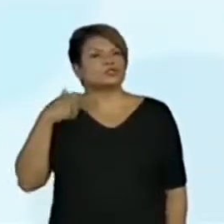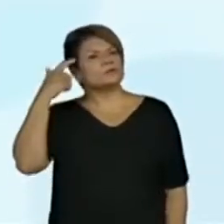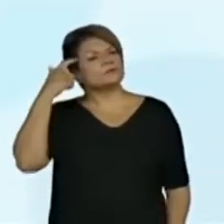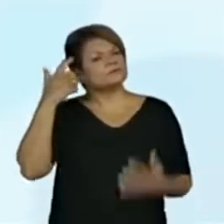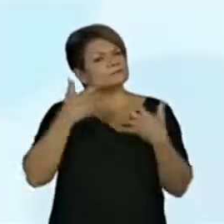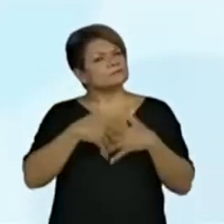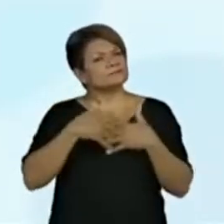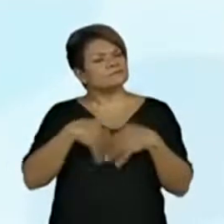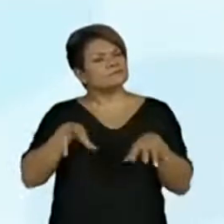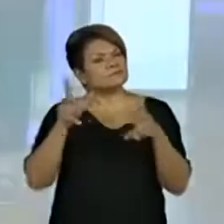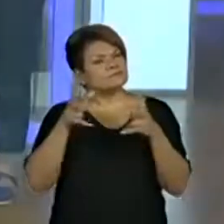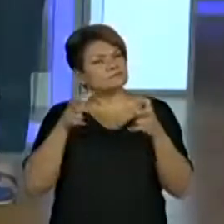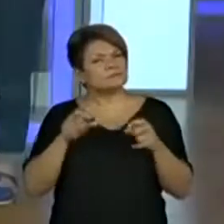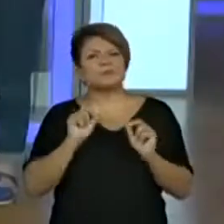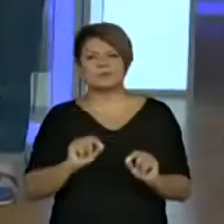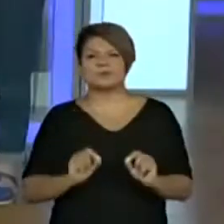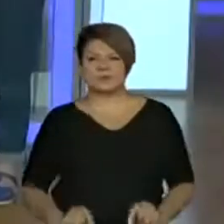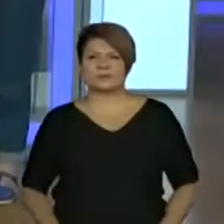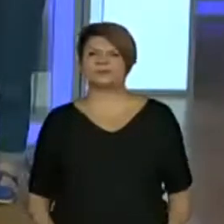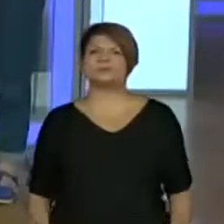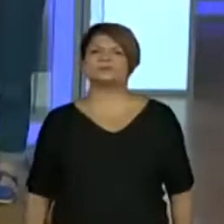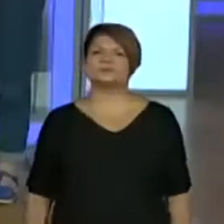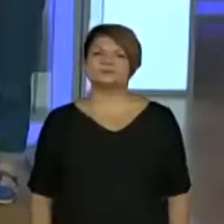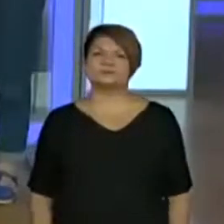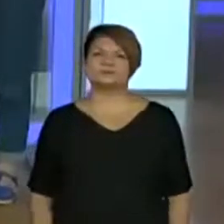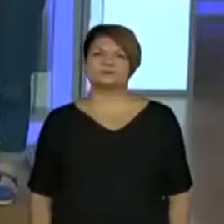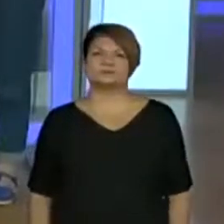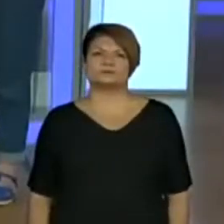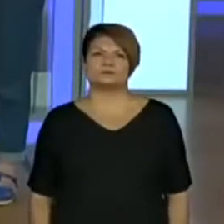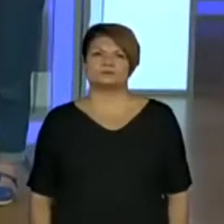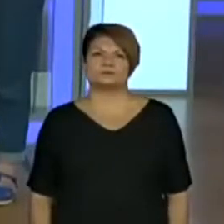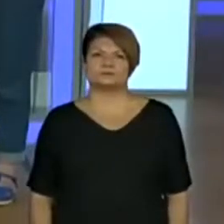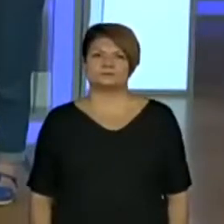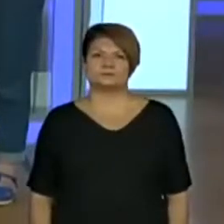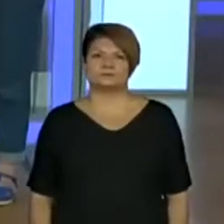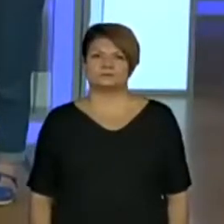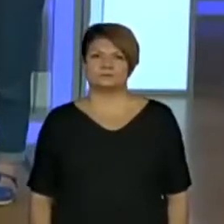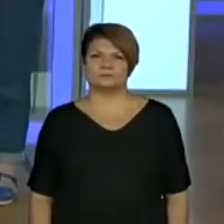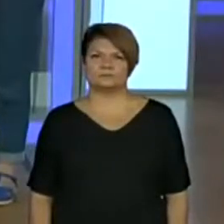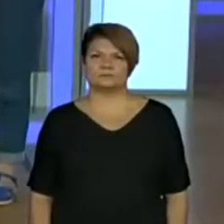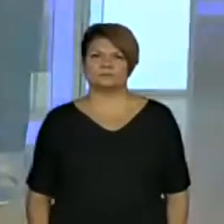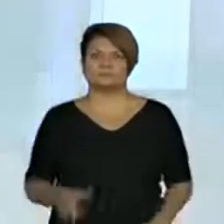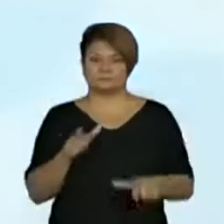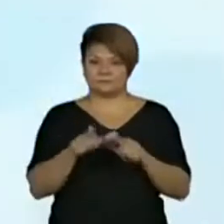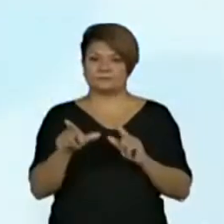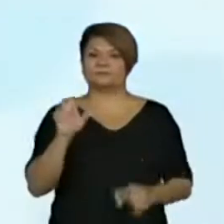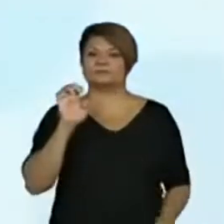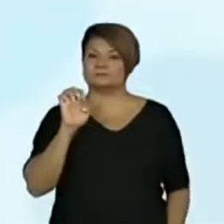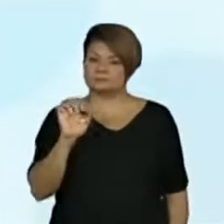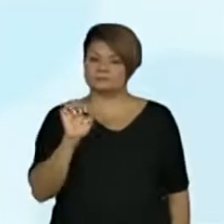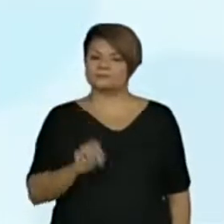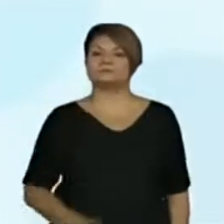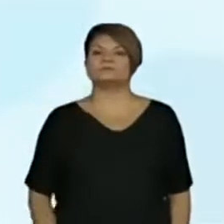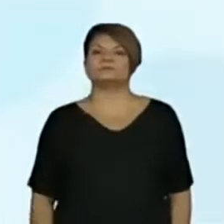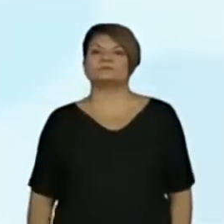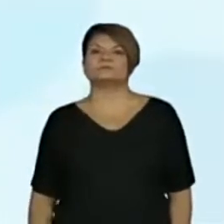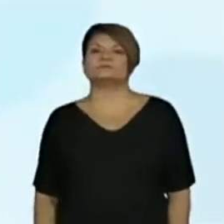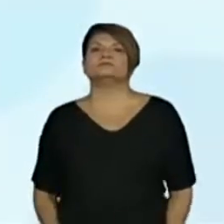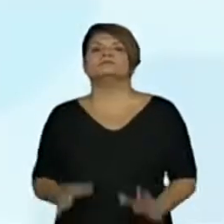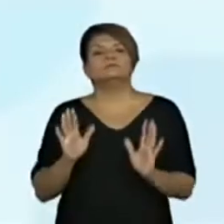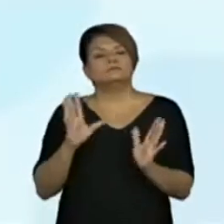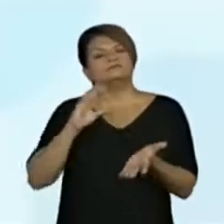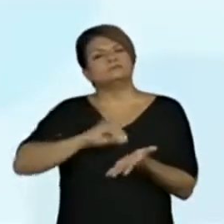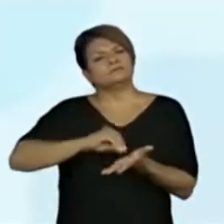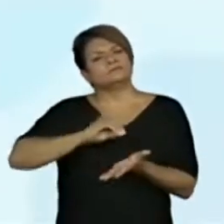perceber o quê? Que é a letra E. Mas ainda tá